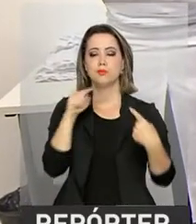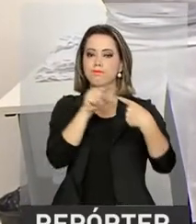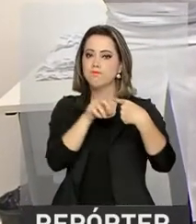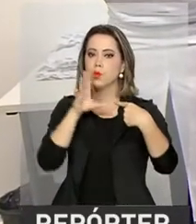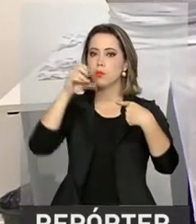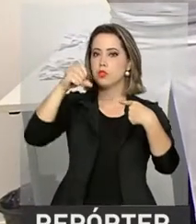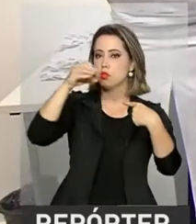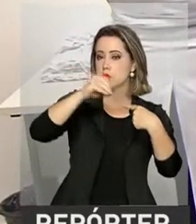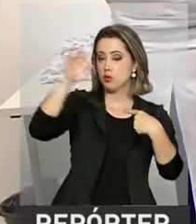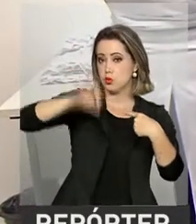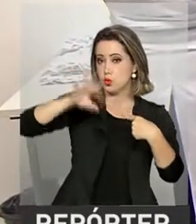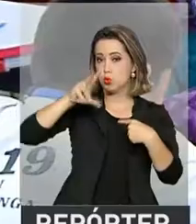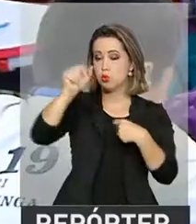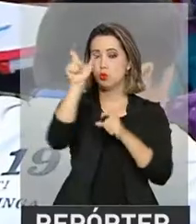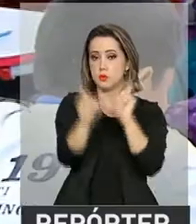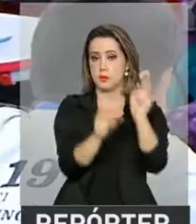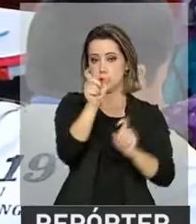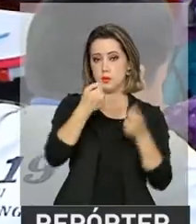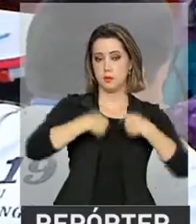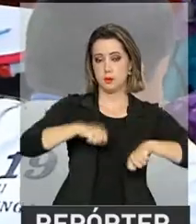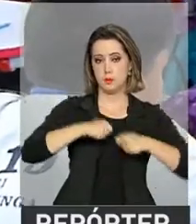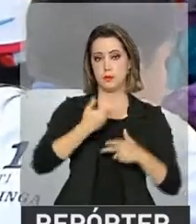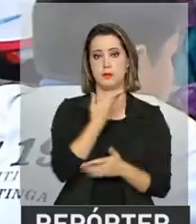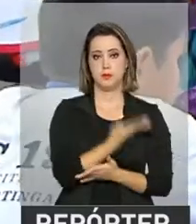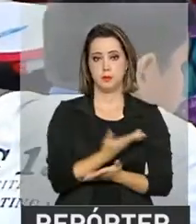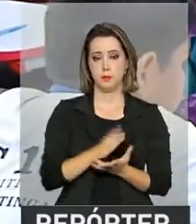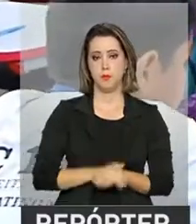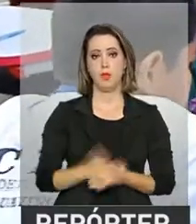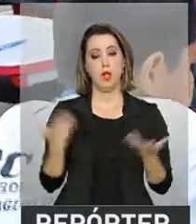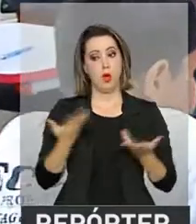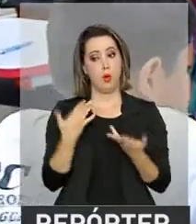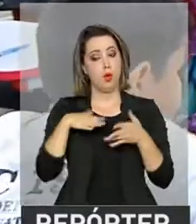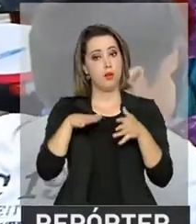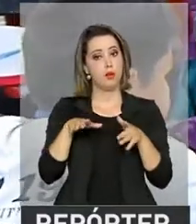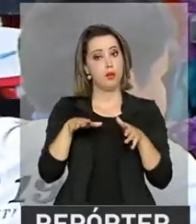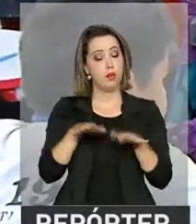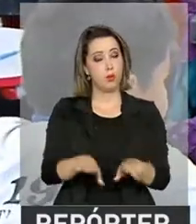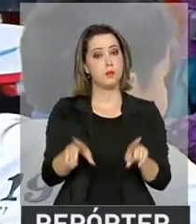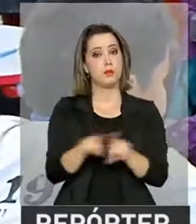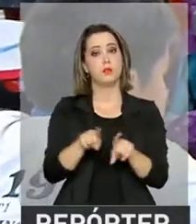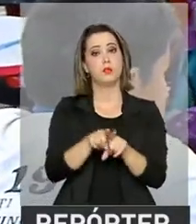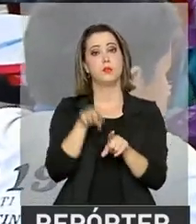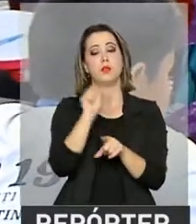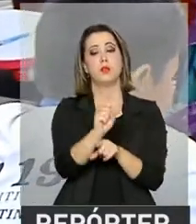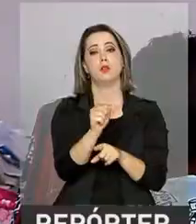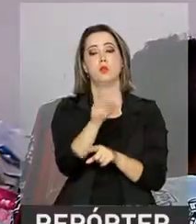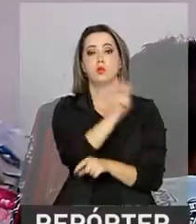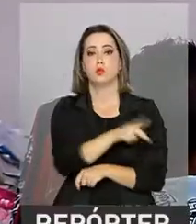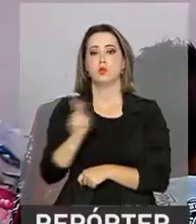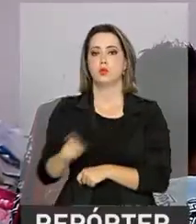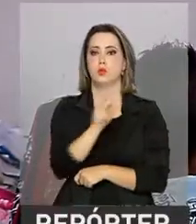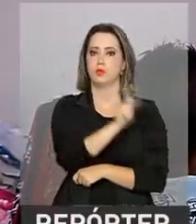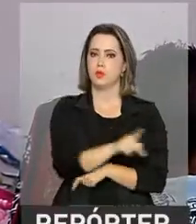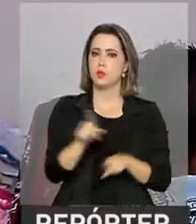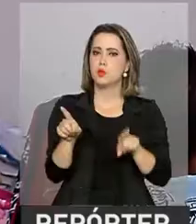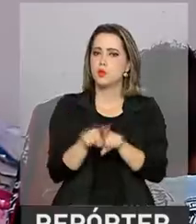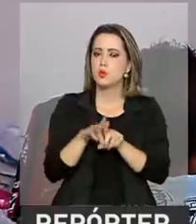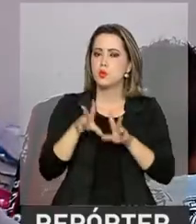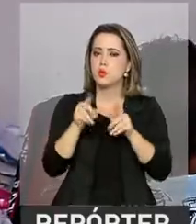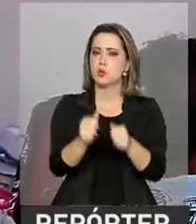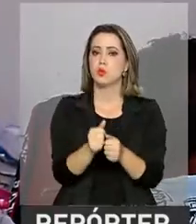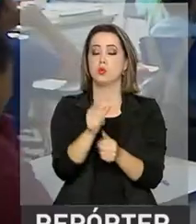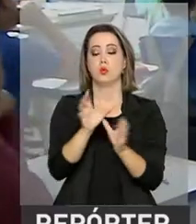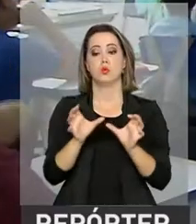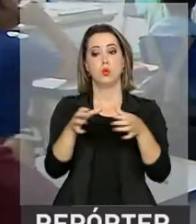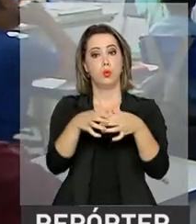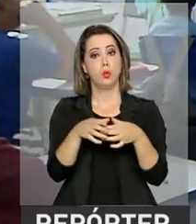90% do público-alvo. A grande novidade é a inclusão dos professores da rede pública e privada nos grupos que devem tomar a